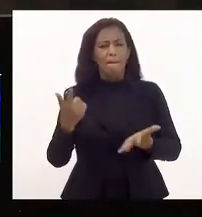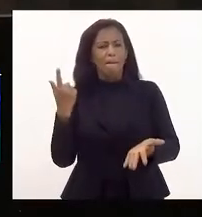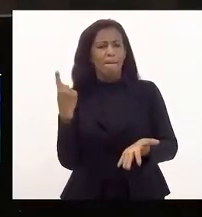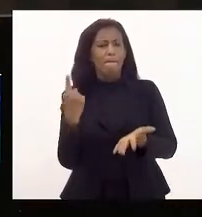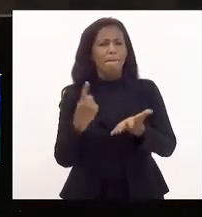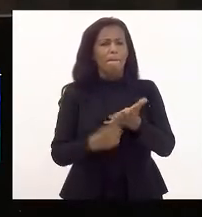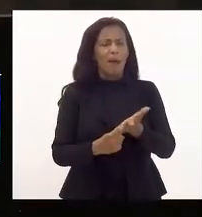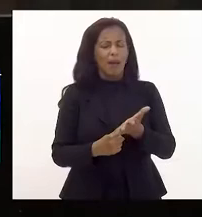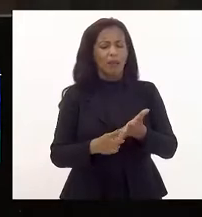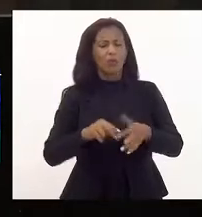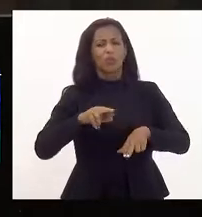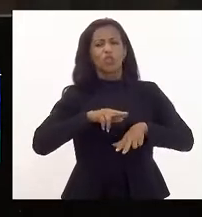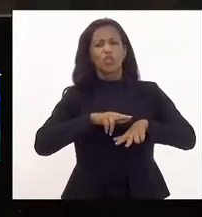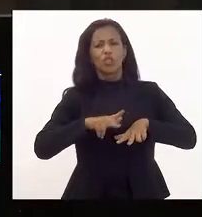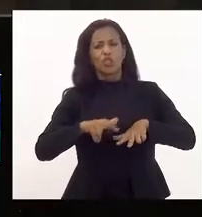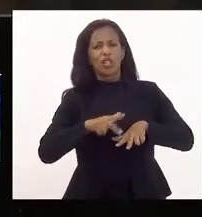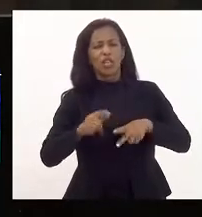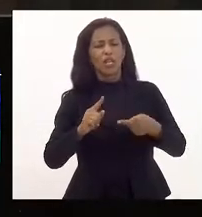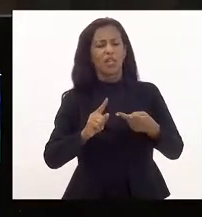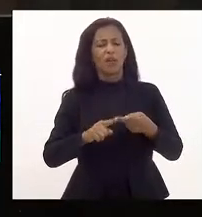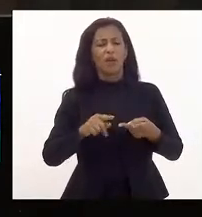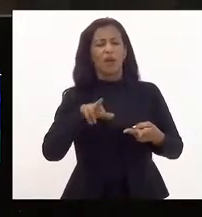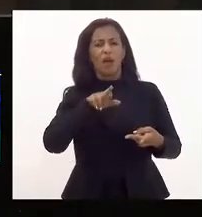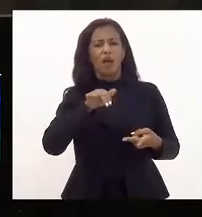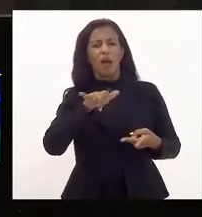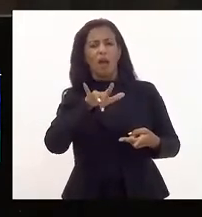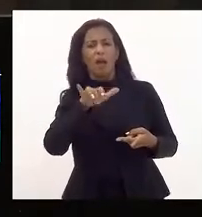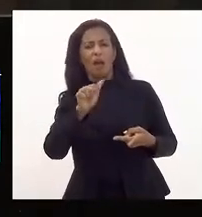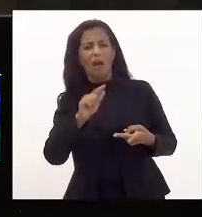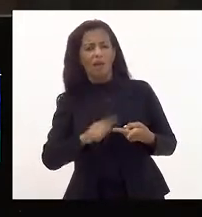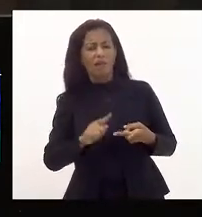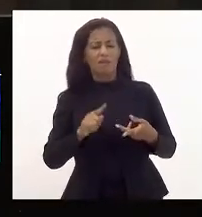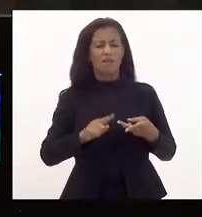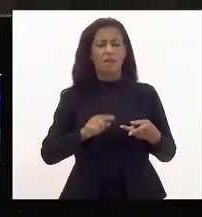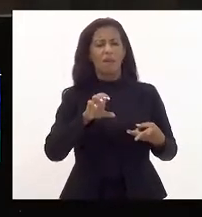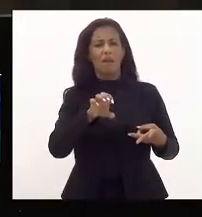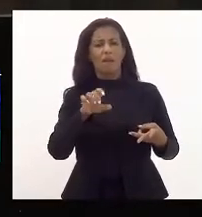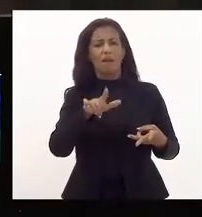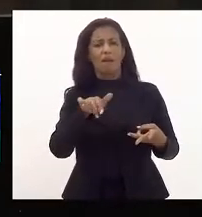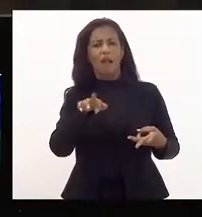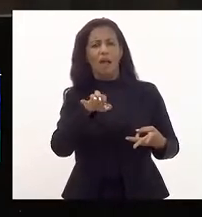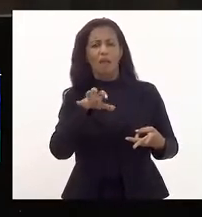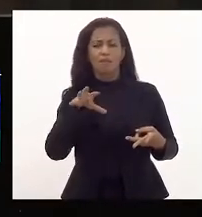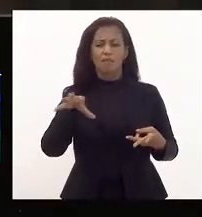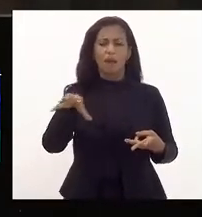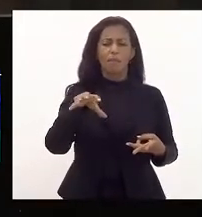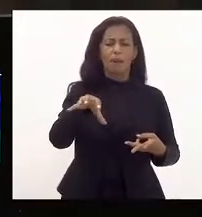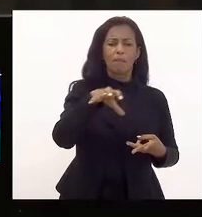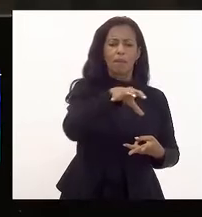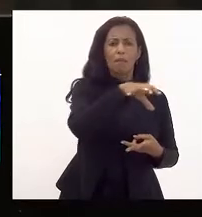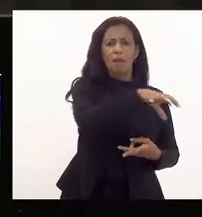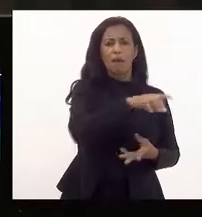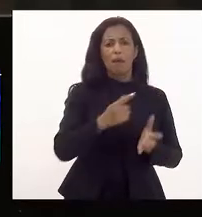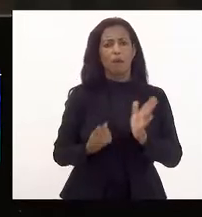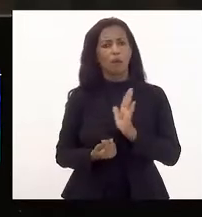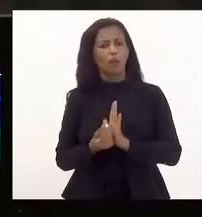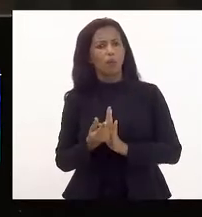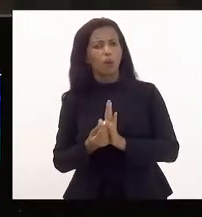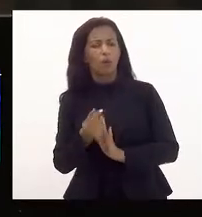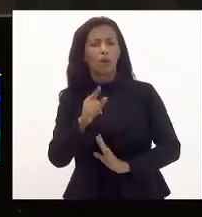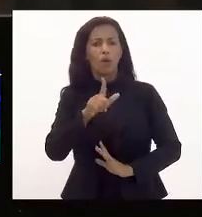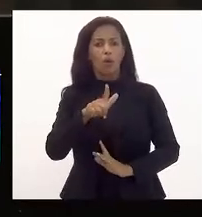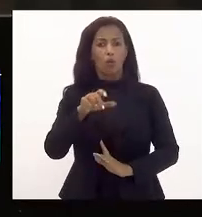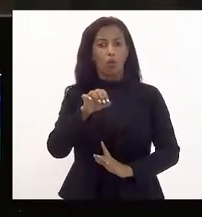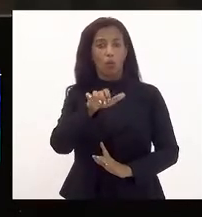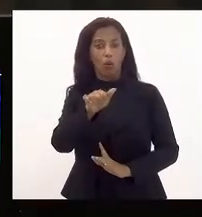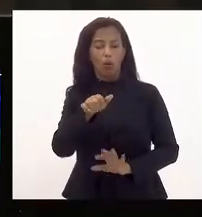de gênero, de raça e de classe para o debate do orçamento da LOA e